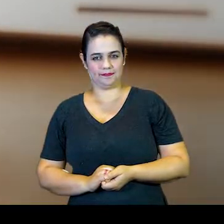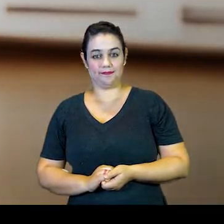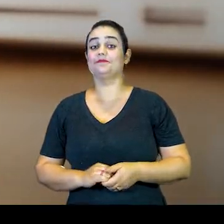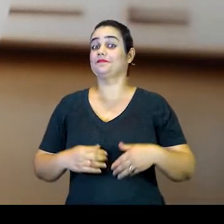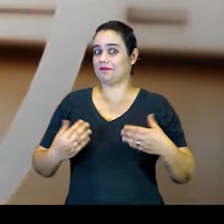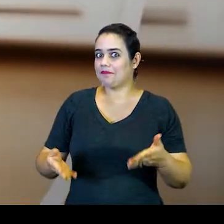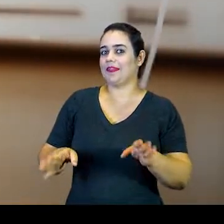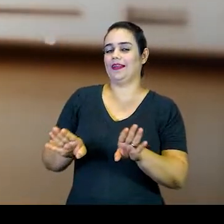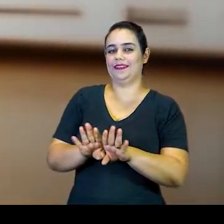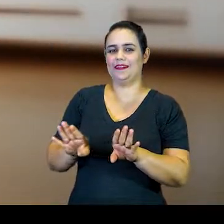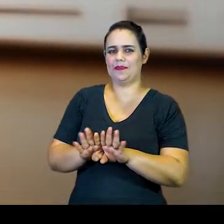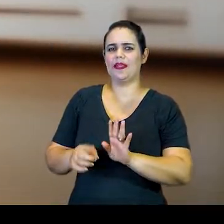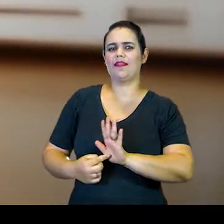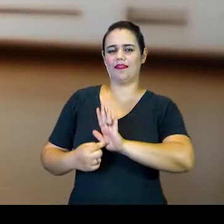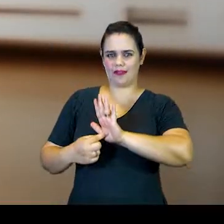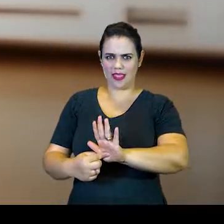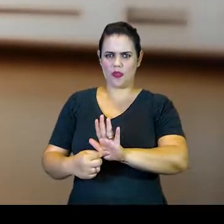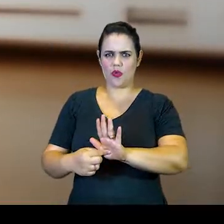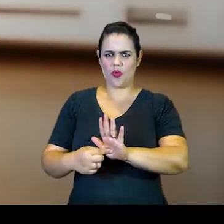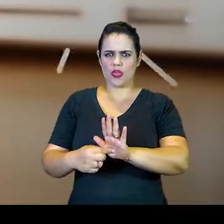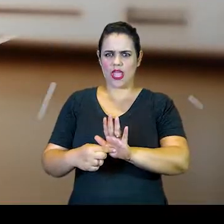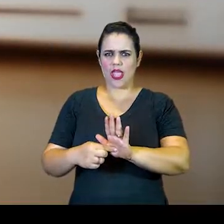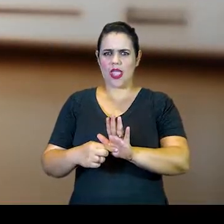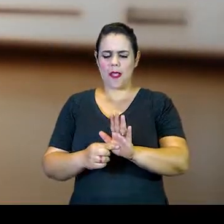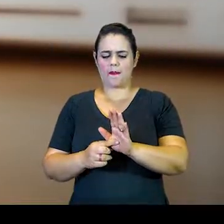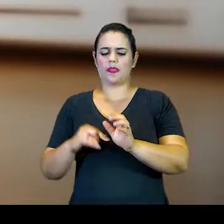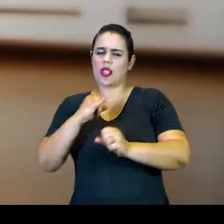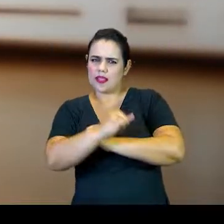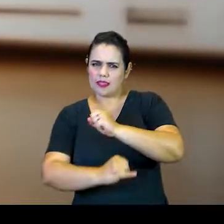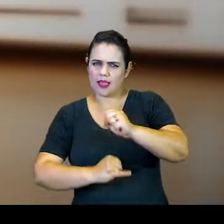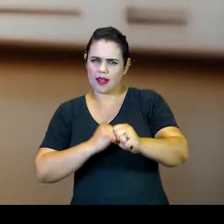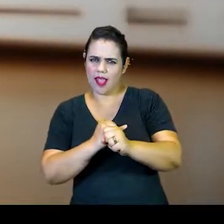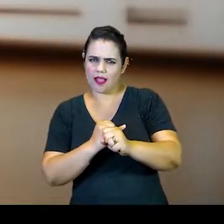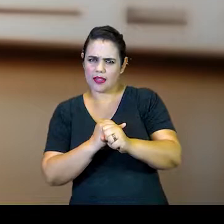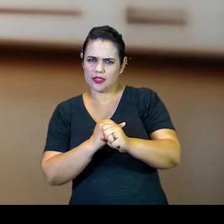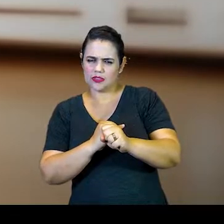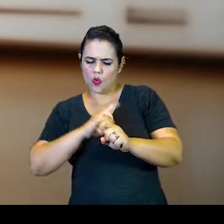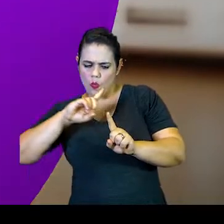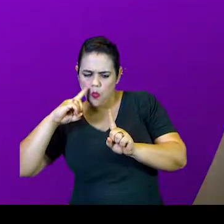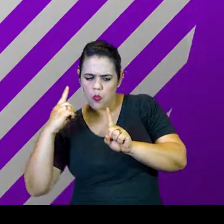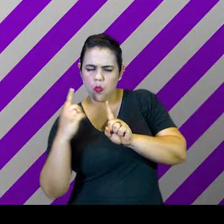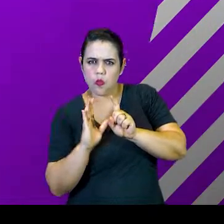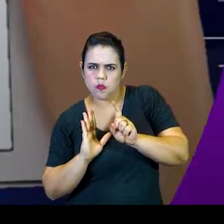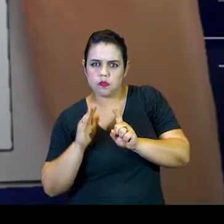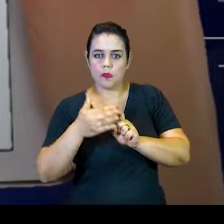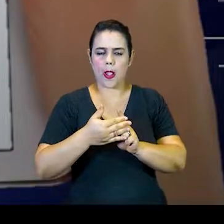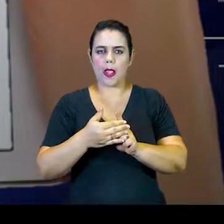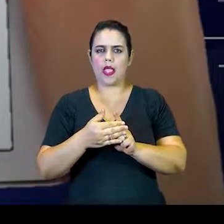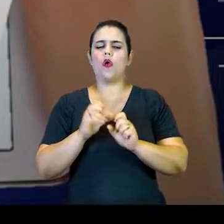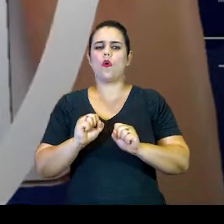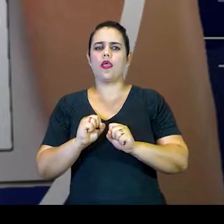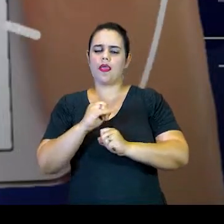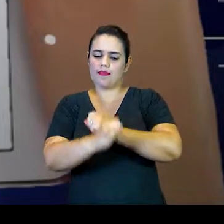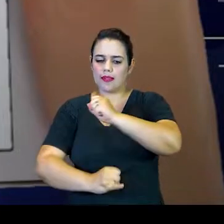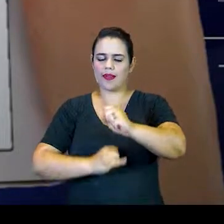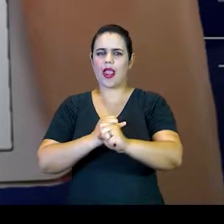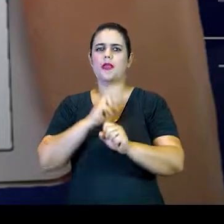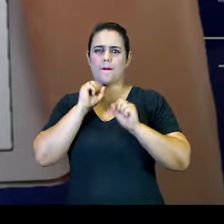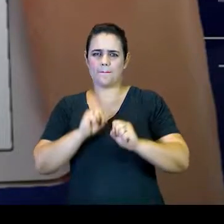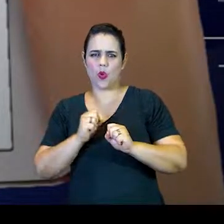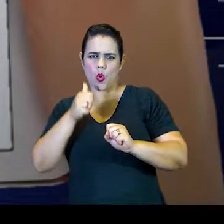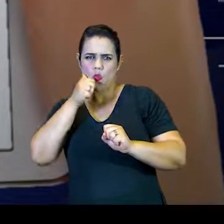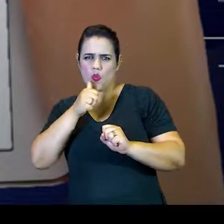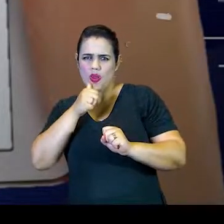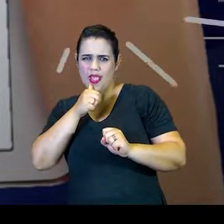Existe ainda o Protetivas Online, uma ferramenta que permite às mulheres em situação de violência doméstica a